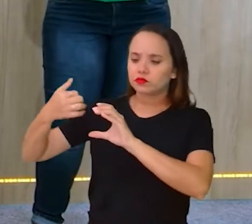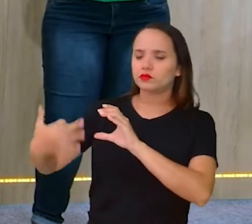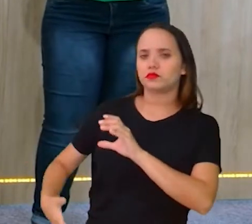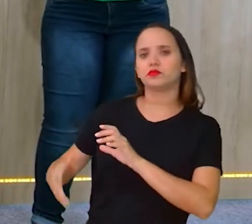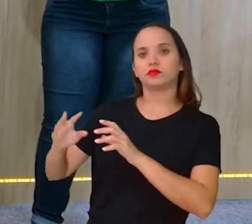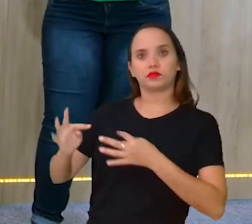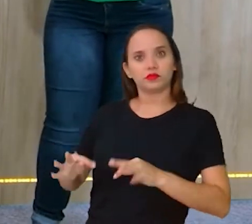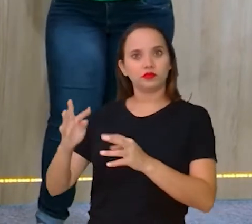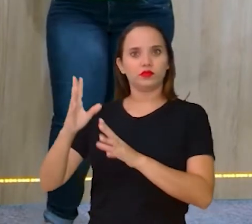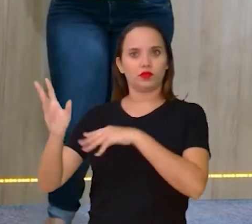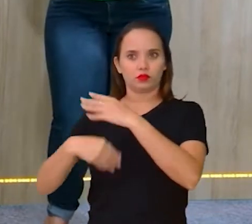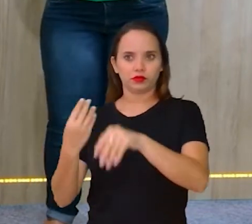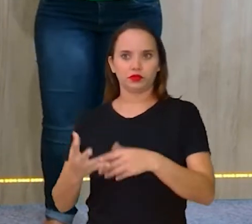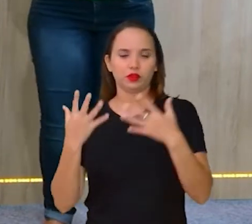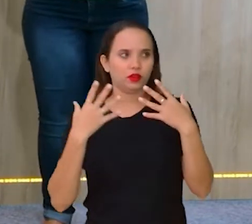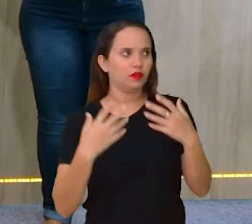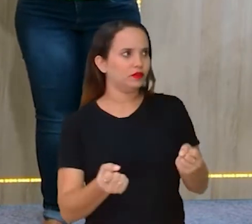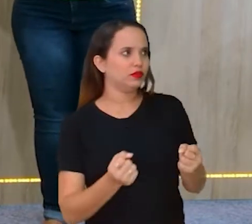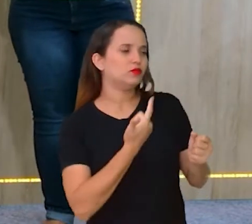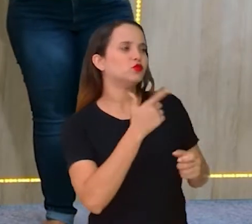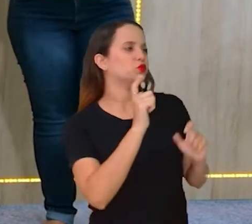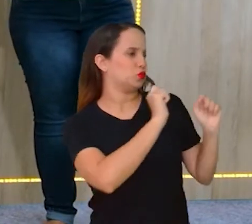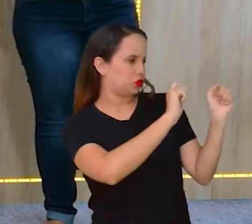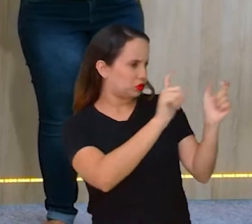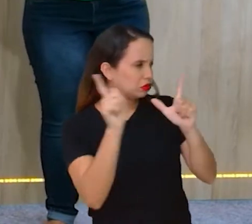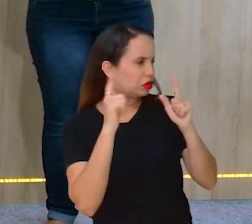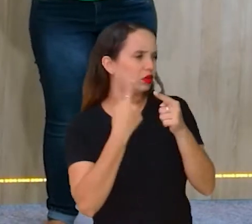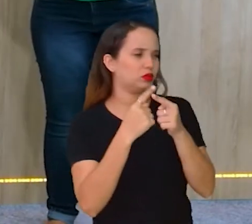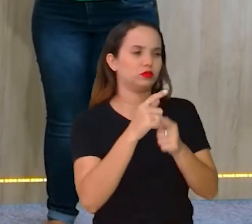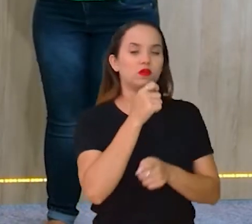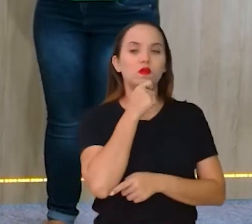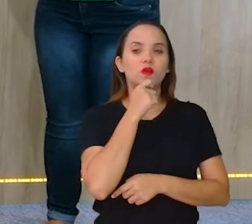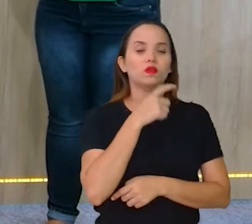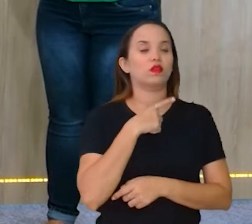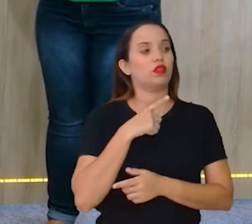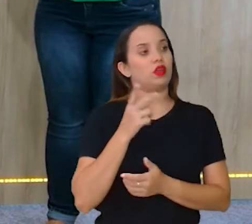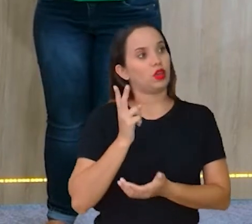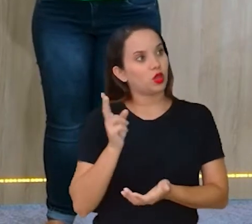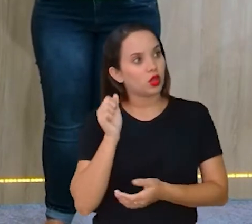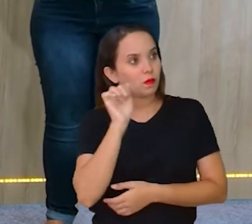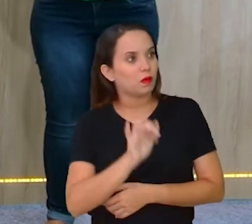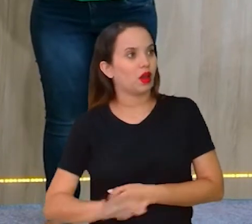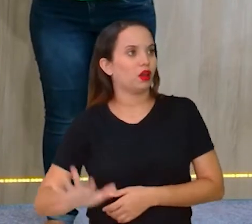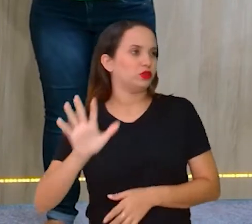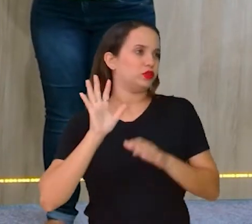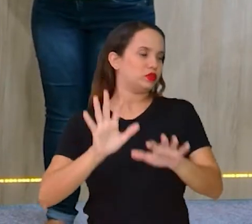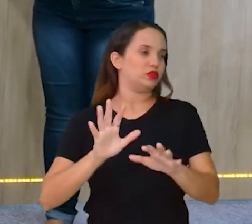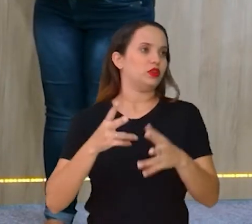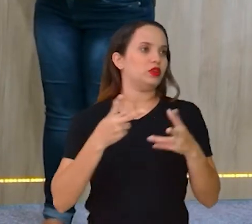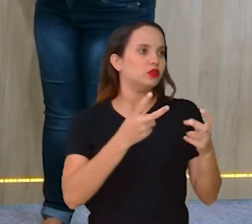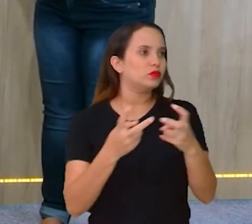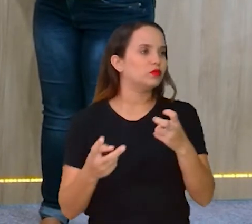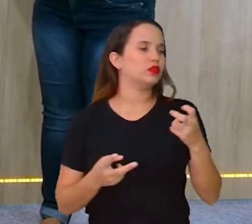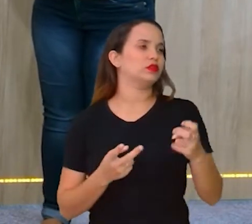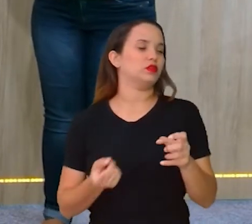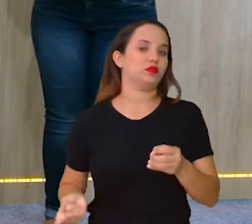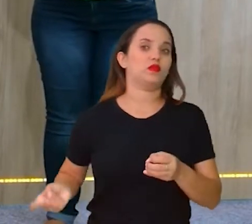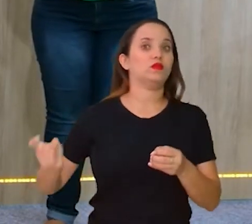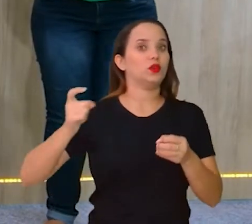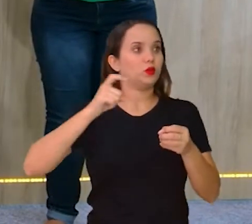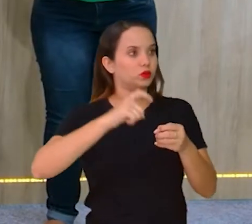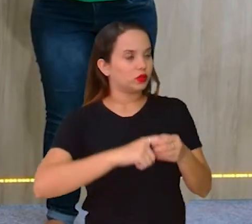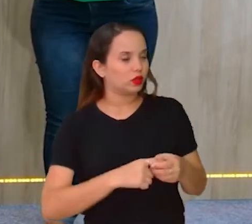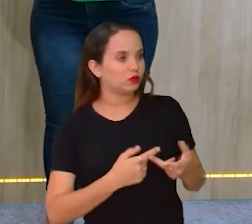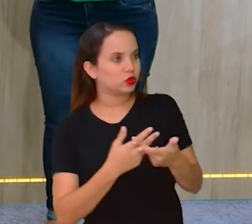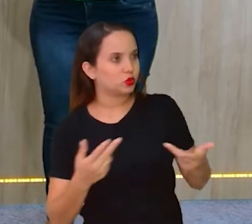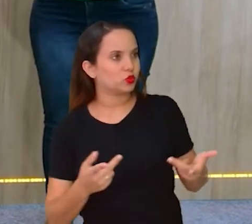Carla, vamos ver a próxima tela aí, que ainda são algumas dessas imagens aí. E a gente observa o seguinte, volta aquilo que a gente trouxe